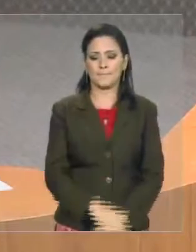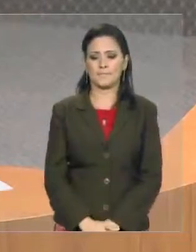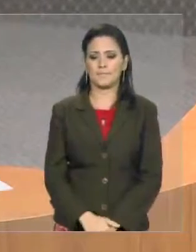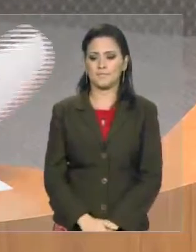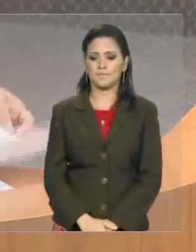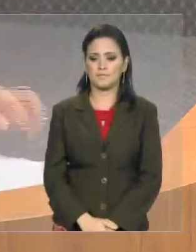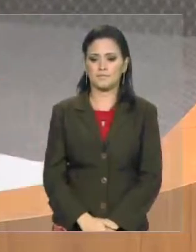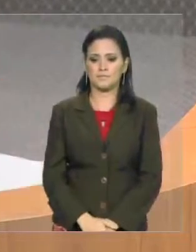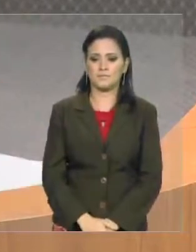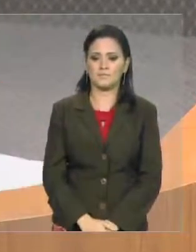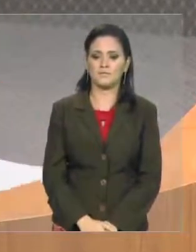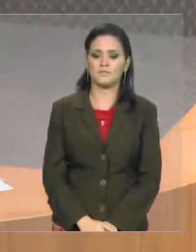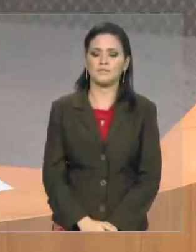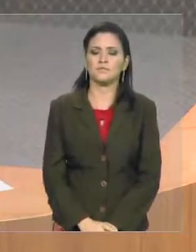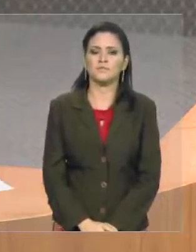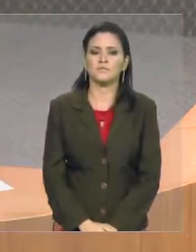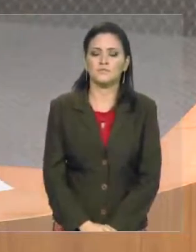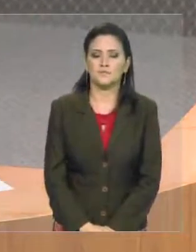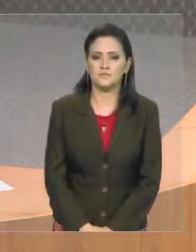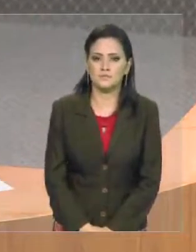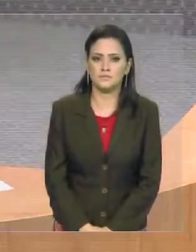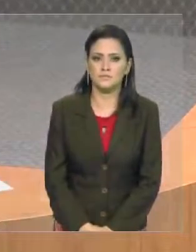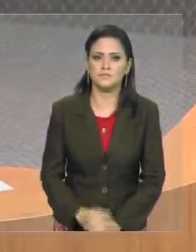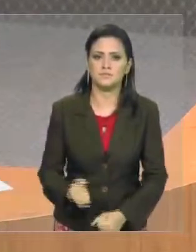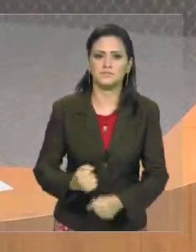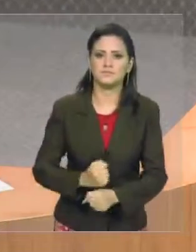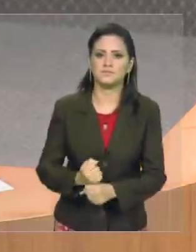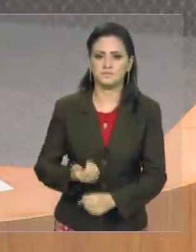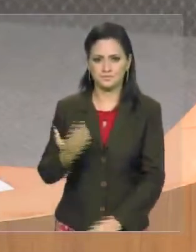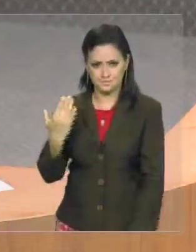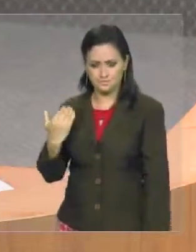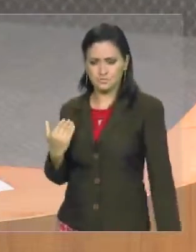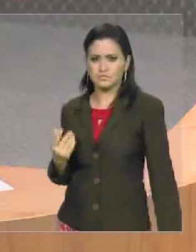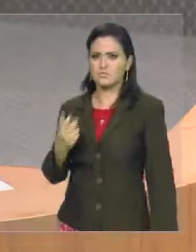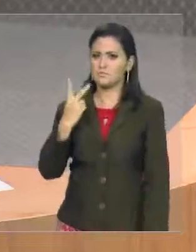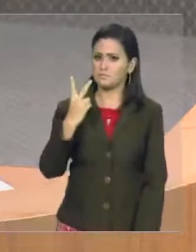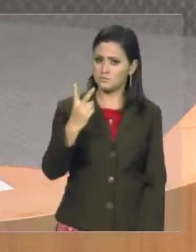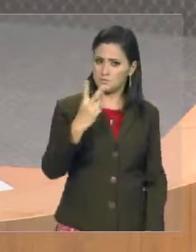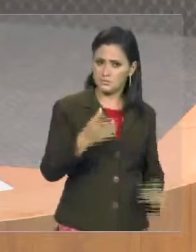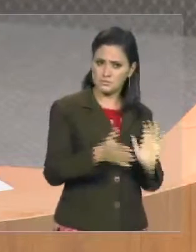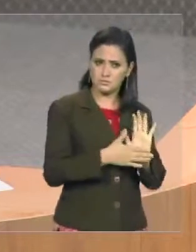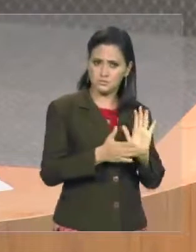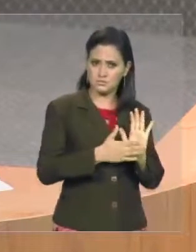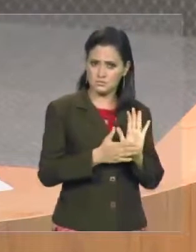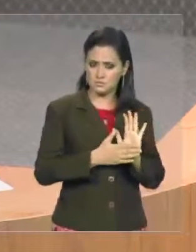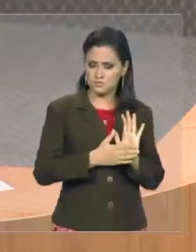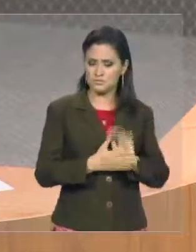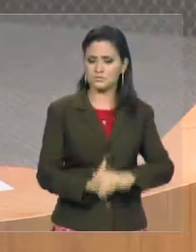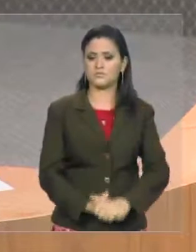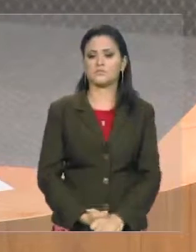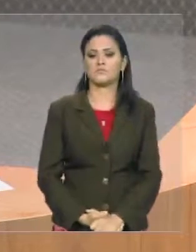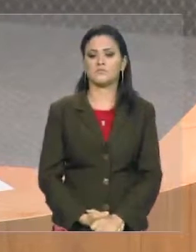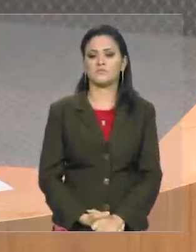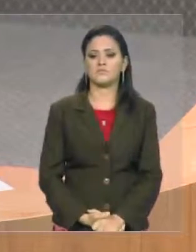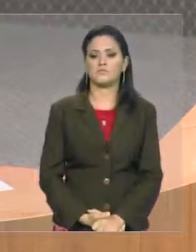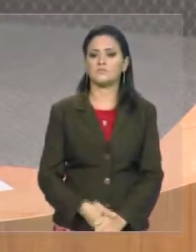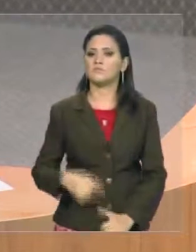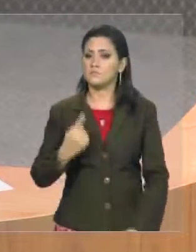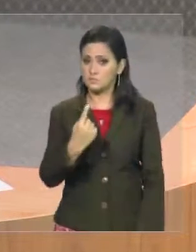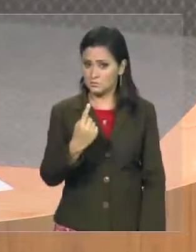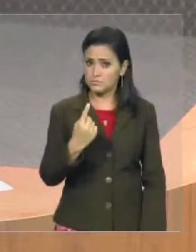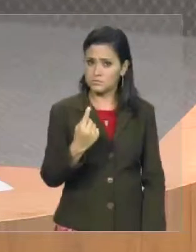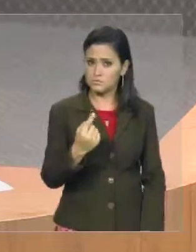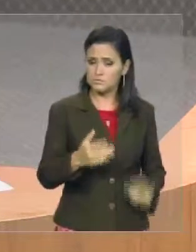No ano passado, apresentamos duas indicações, uma delas, ao excelentíssimo senhor